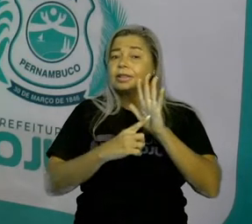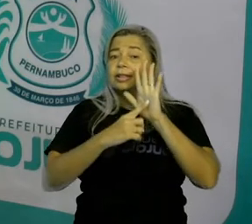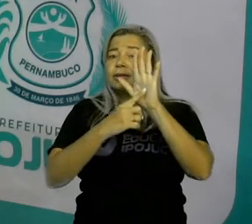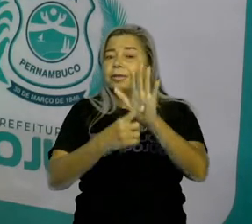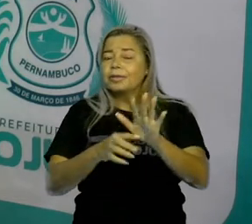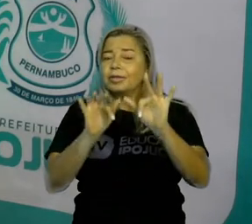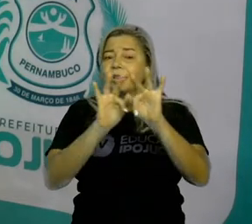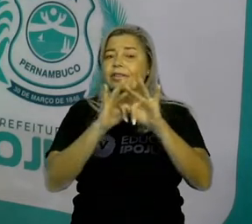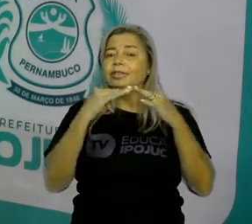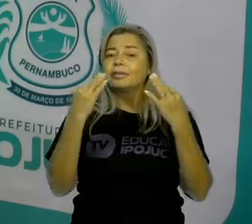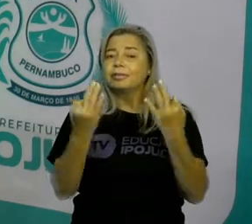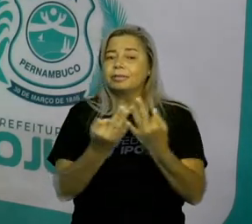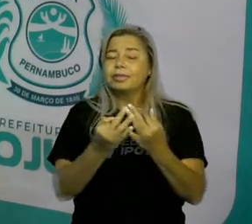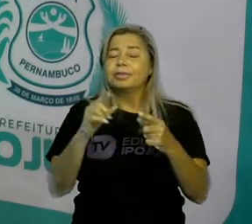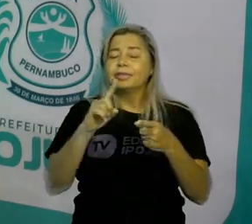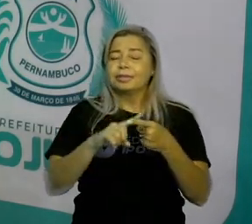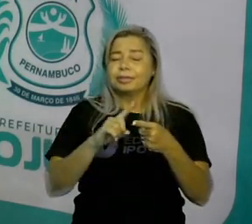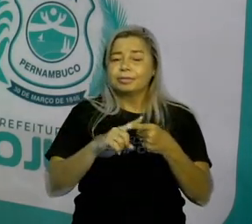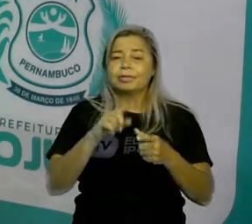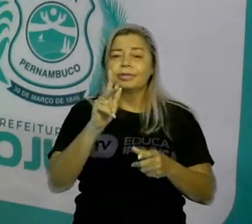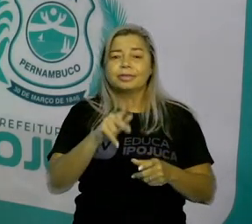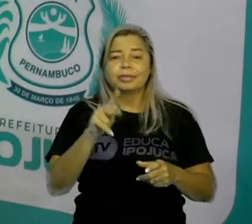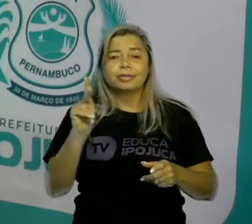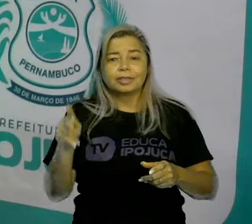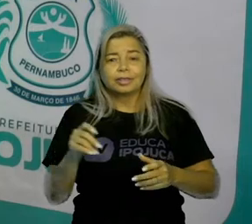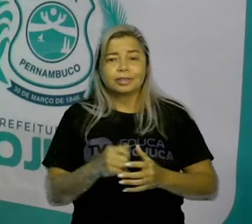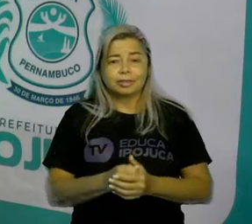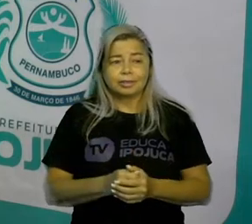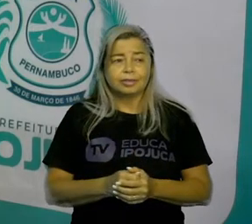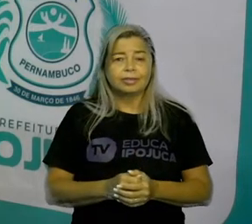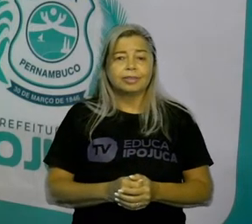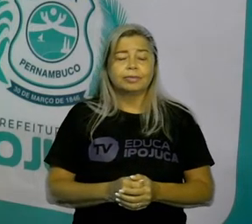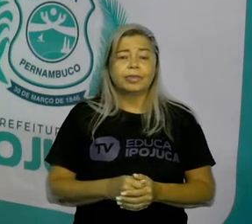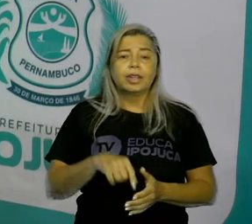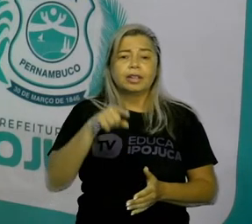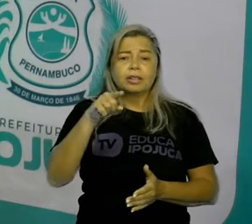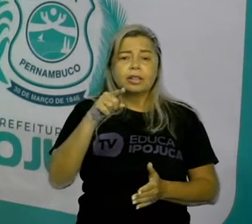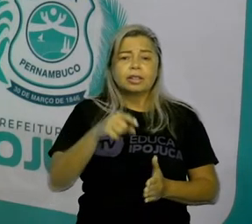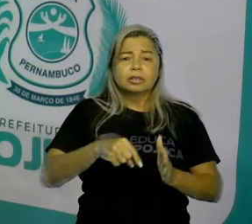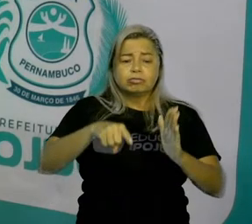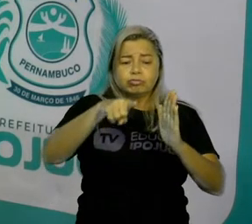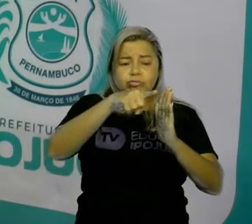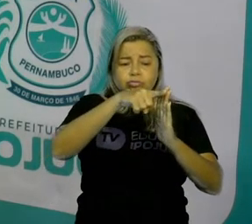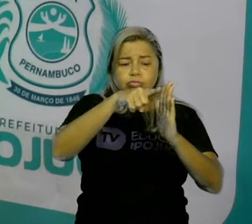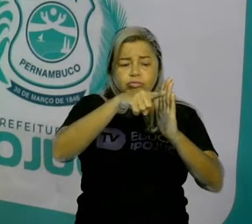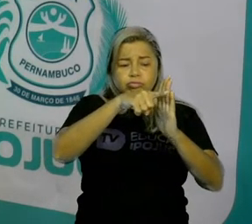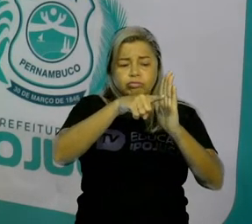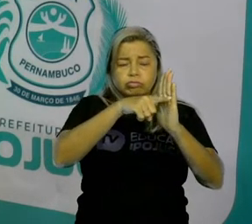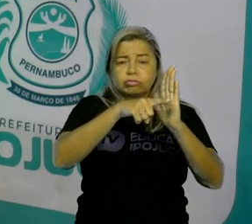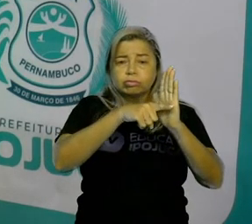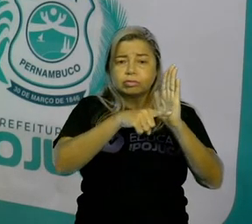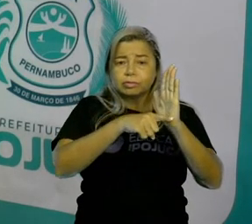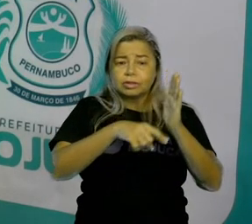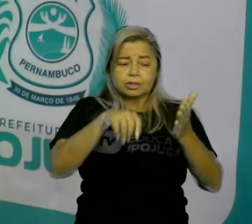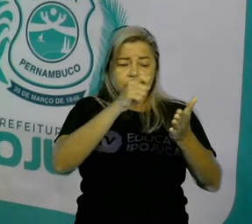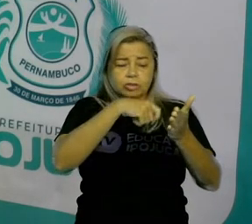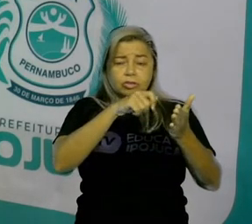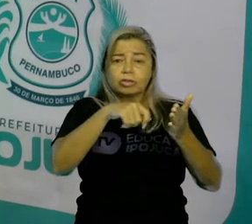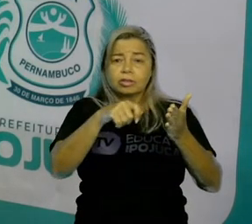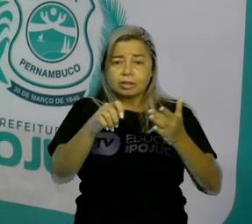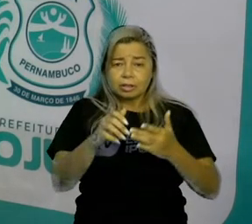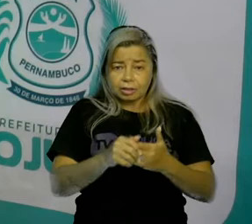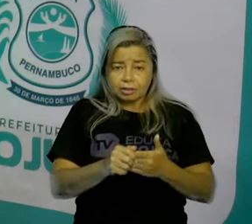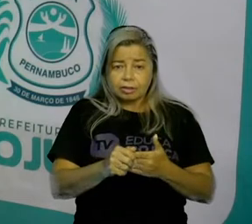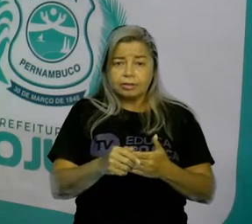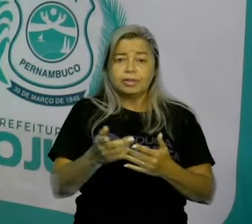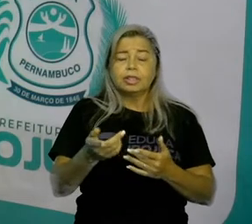para a sua professora. Faça uma lista de tipos de agricultura que existia antes, há